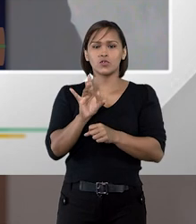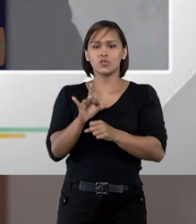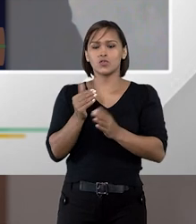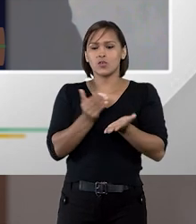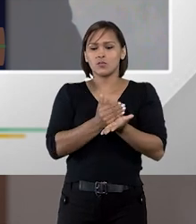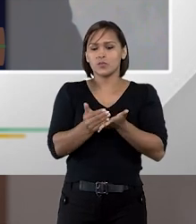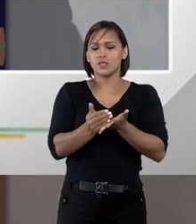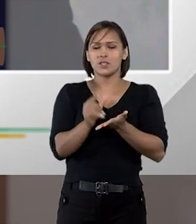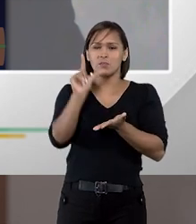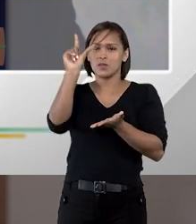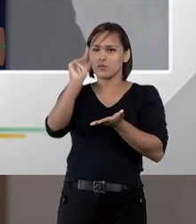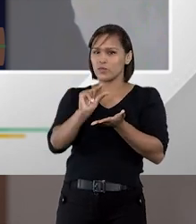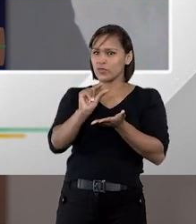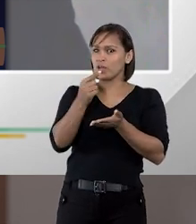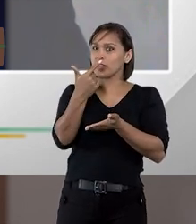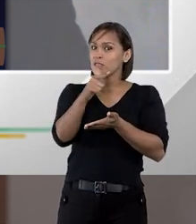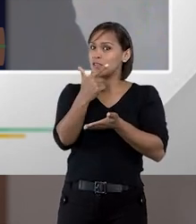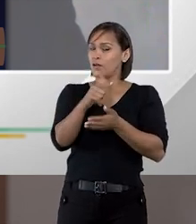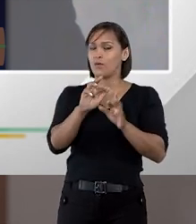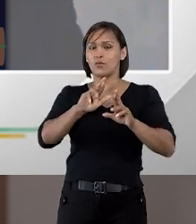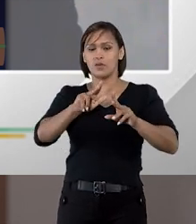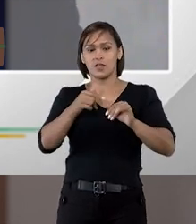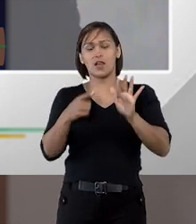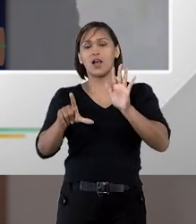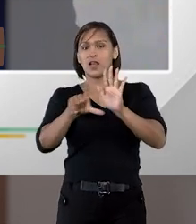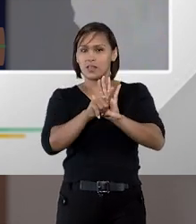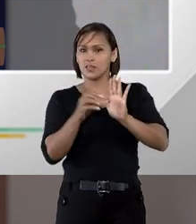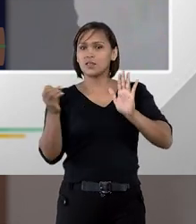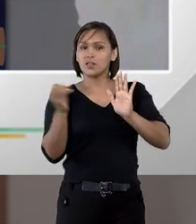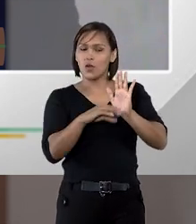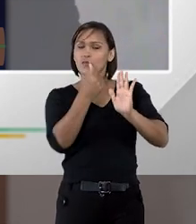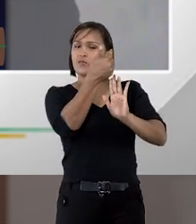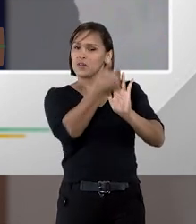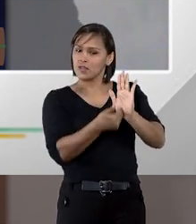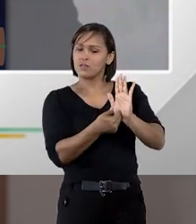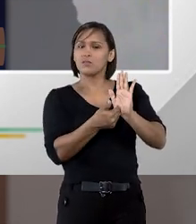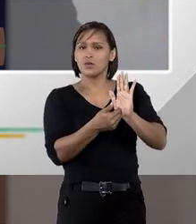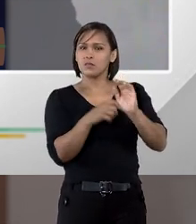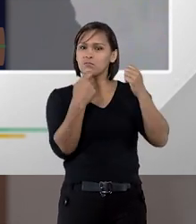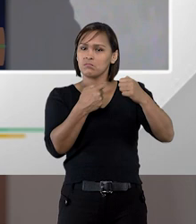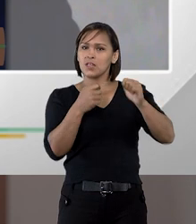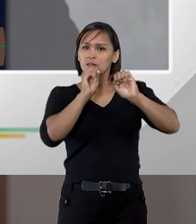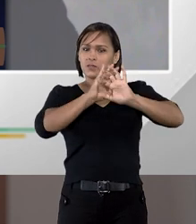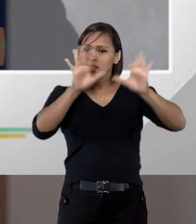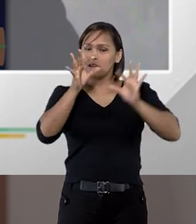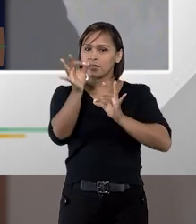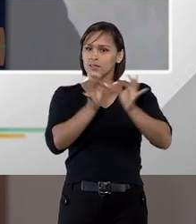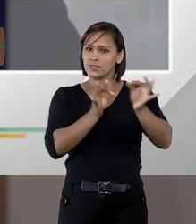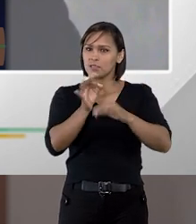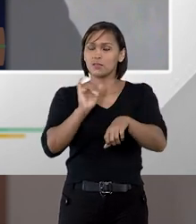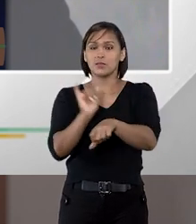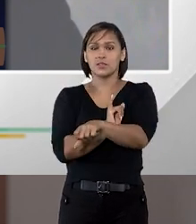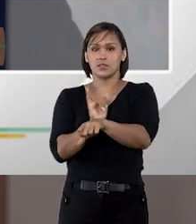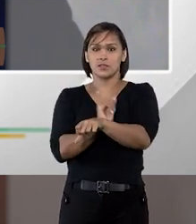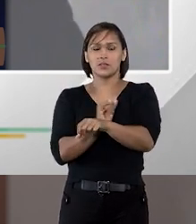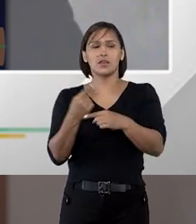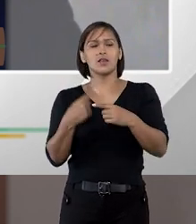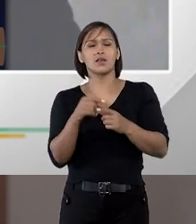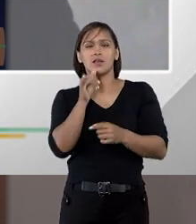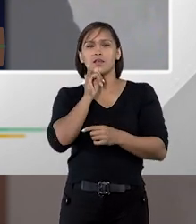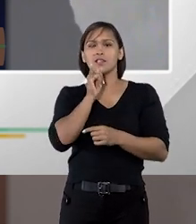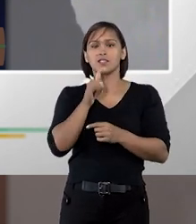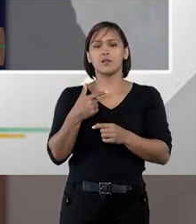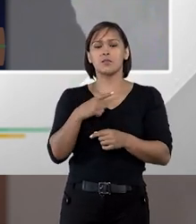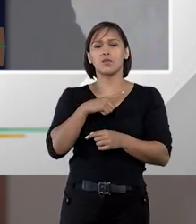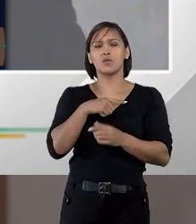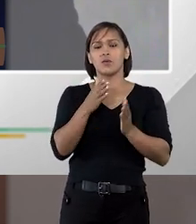mencionar um princípio genérico e abstrato de planejamento. A nova lei traz instrumentos claros de planejamento. Por exemplo,